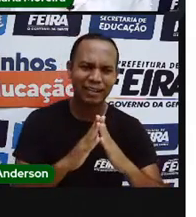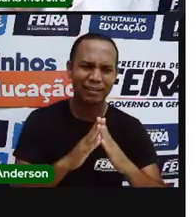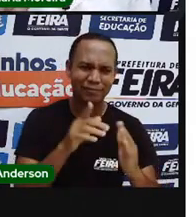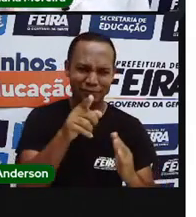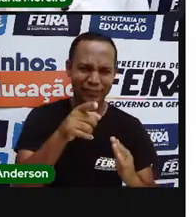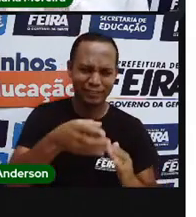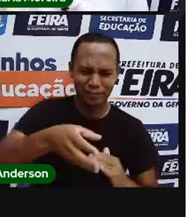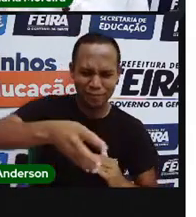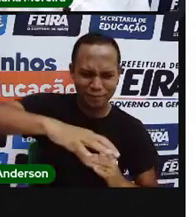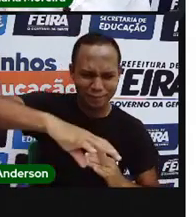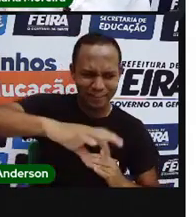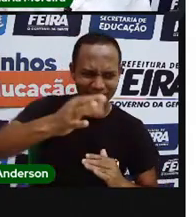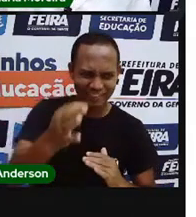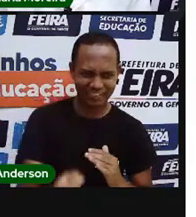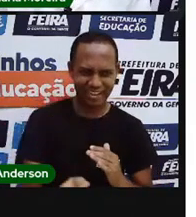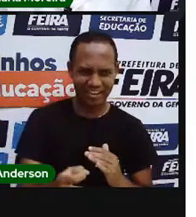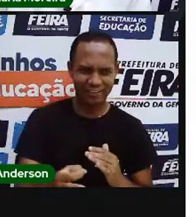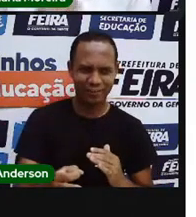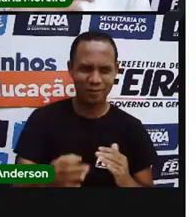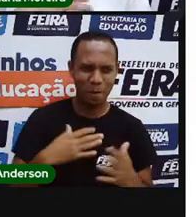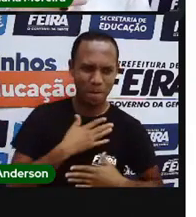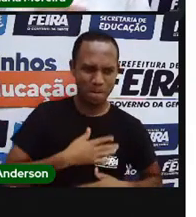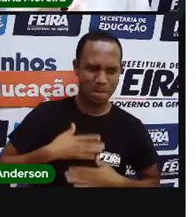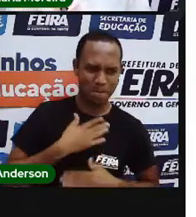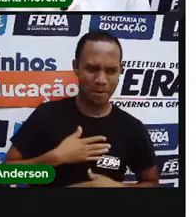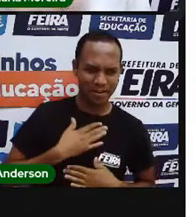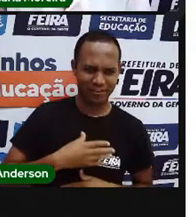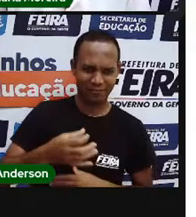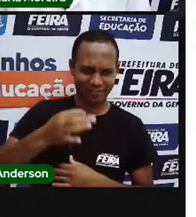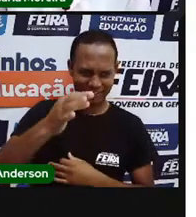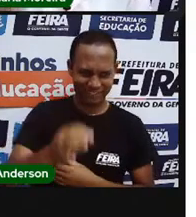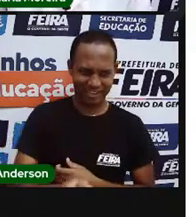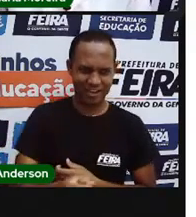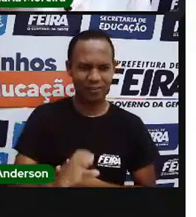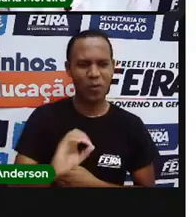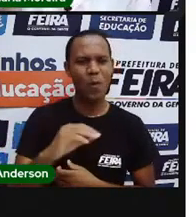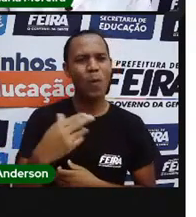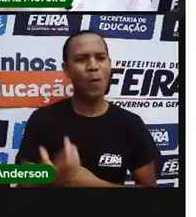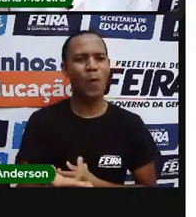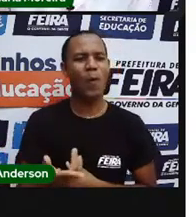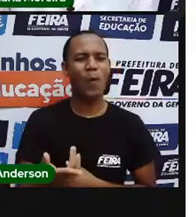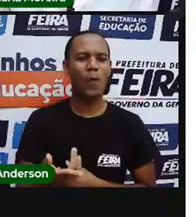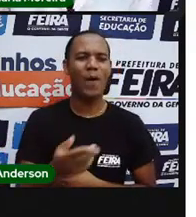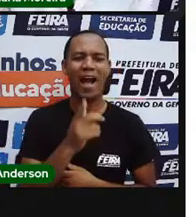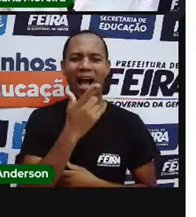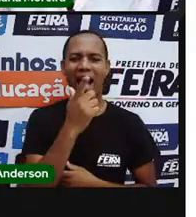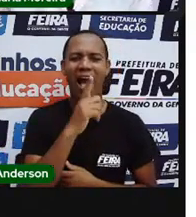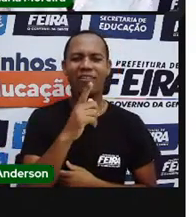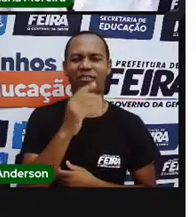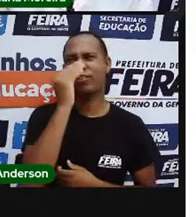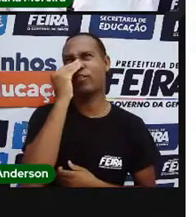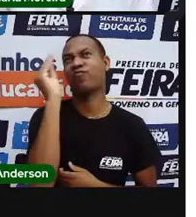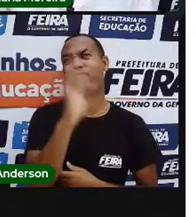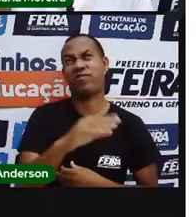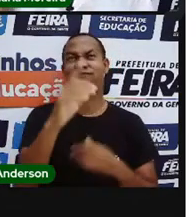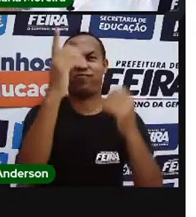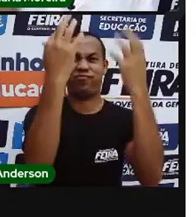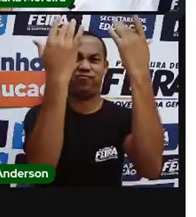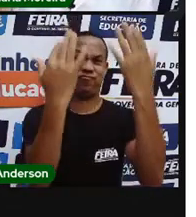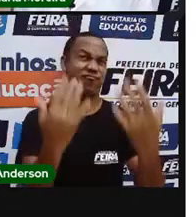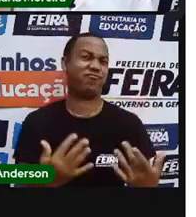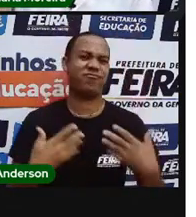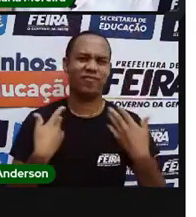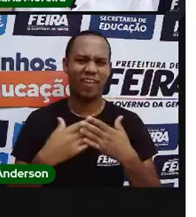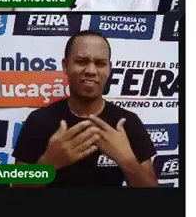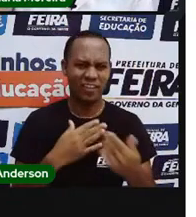água, desligam o chuveiro na hora de tomar o banho, ó, que tá passando o sabor, deixa a água cair, não cair, e não se importam com isso. Então, tá na